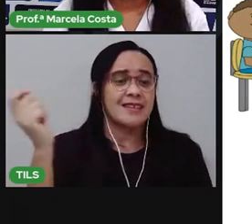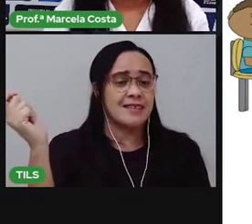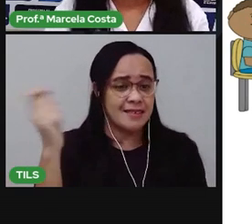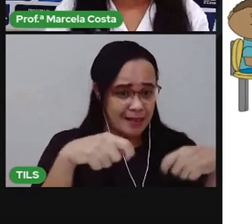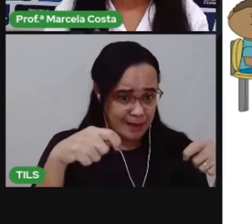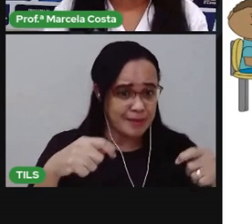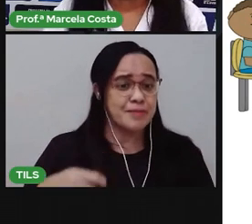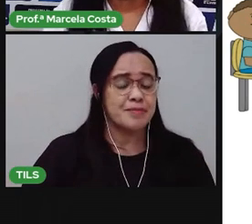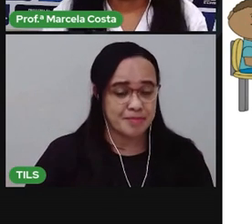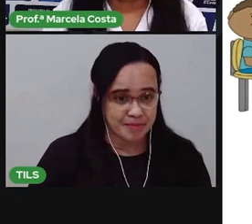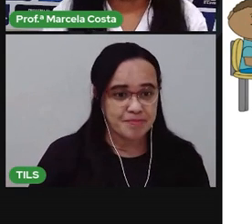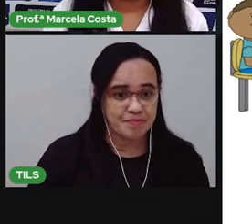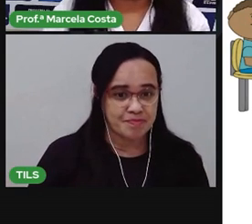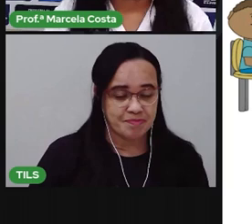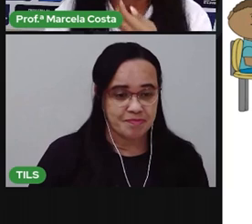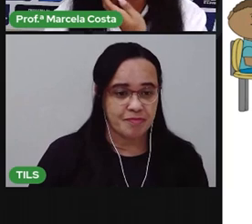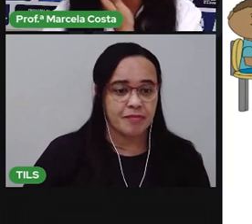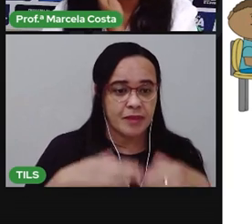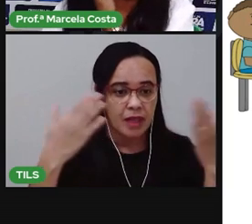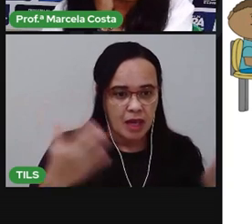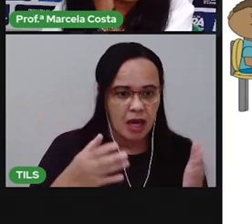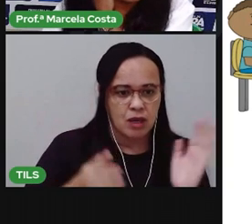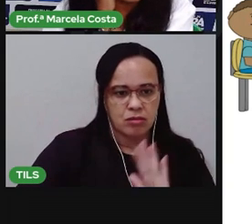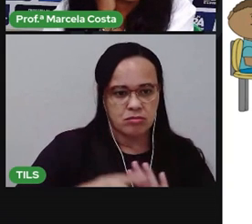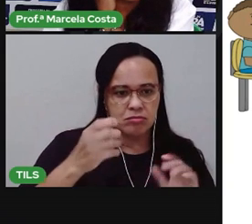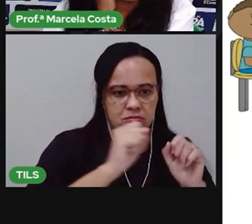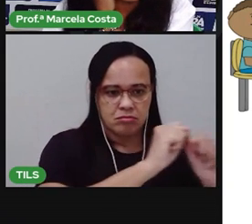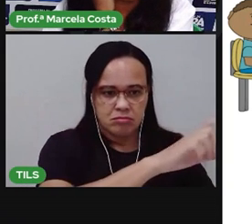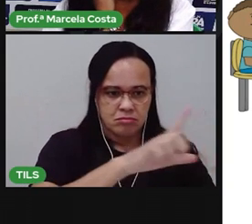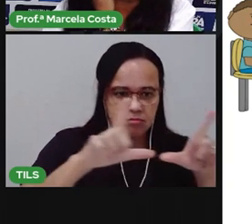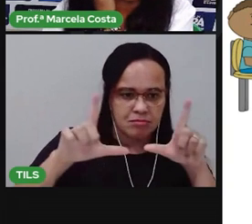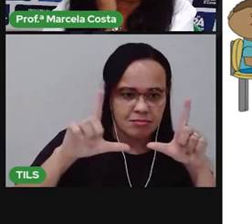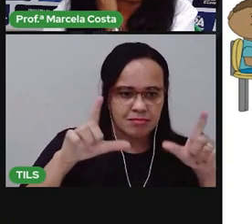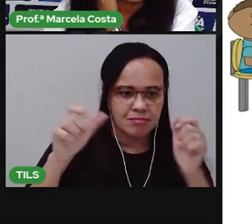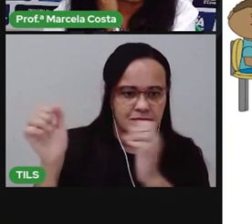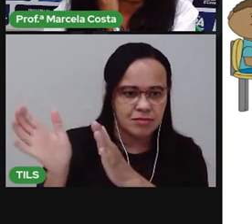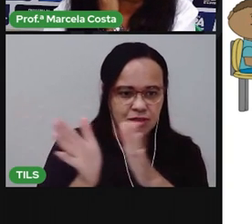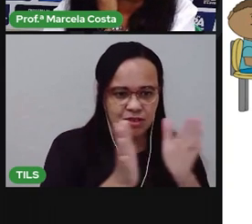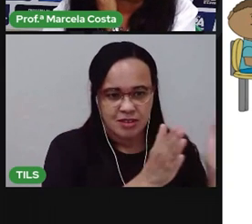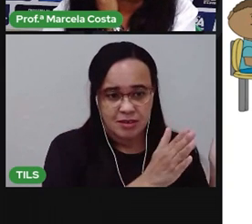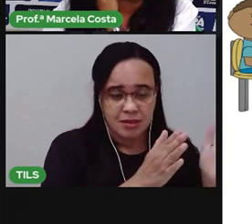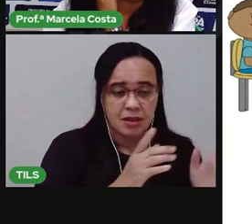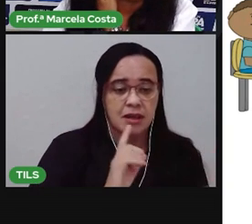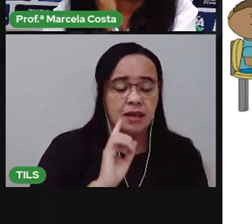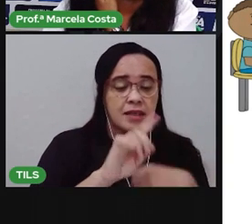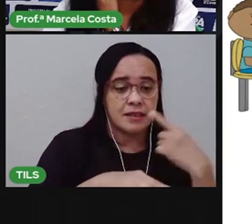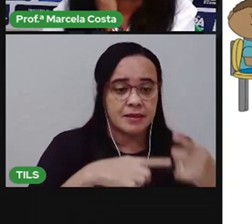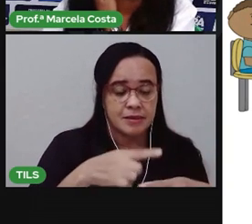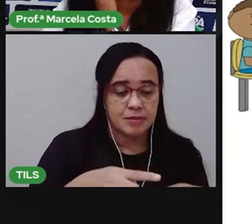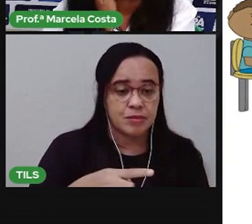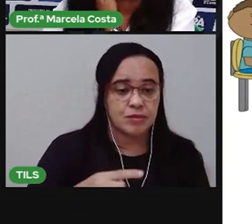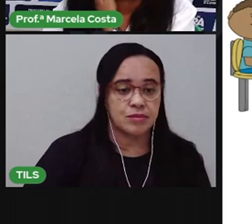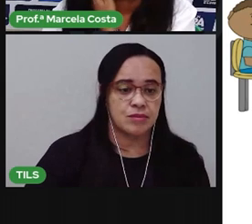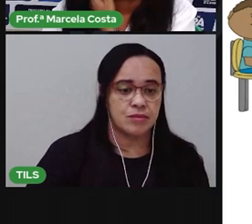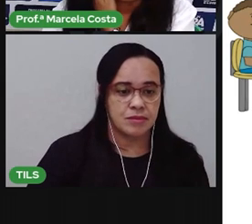Agora, crianças, eu vou retirar aqui a apresentação. Deslize da aula, tá? E vou